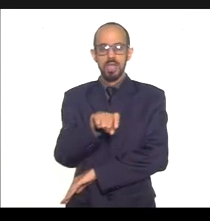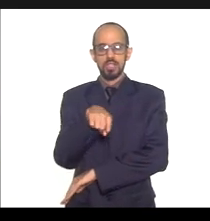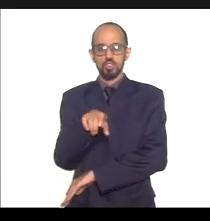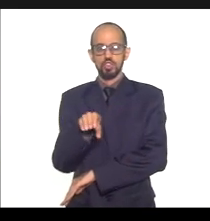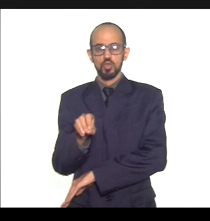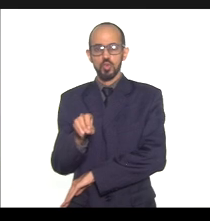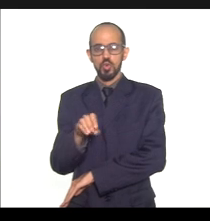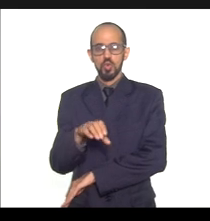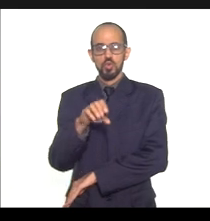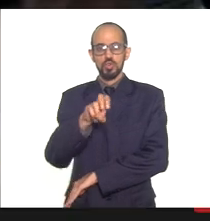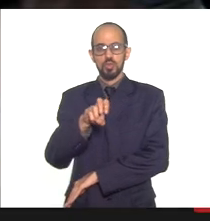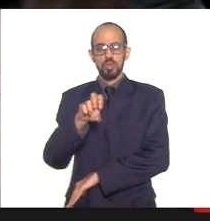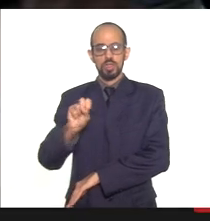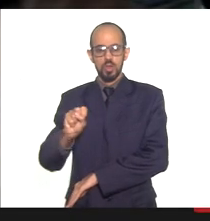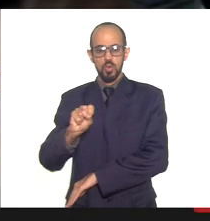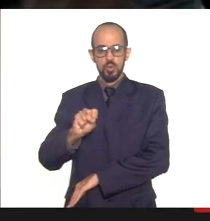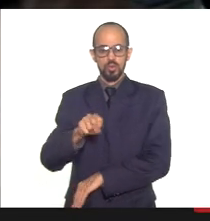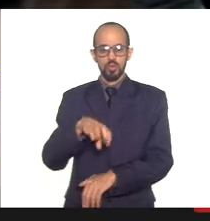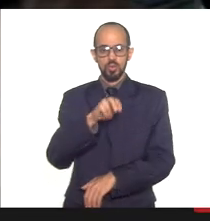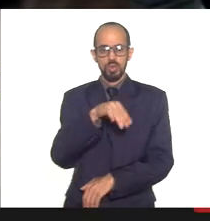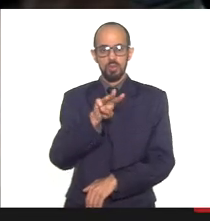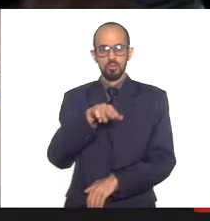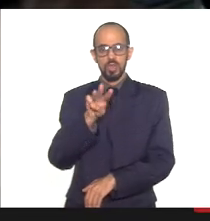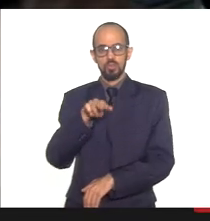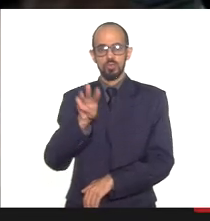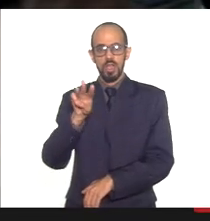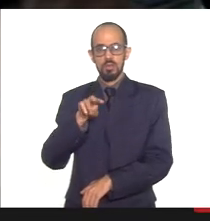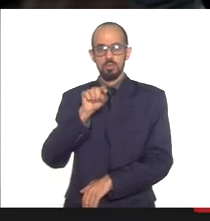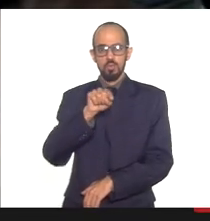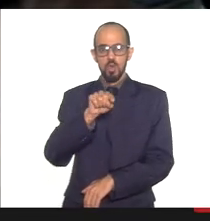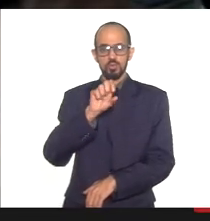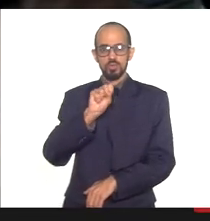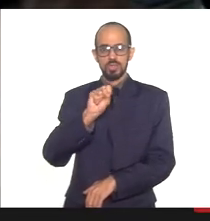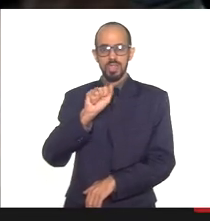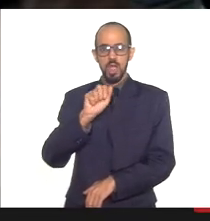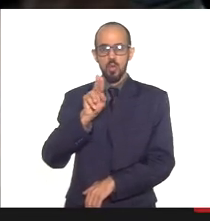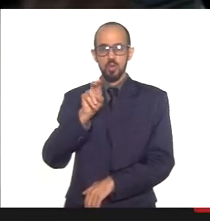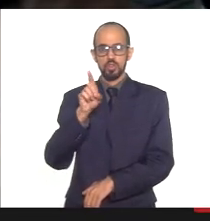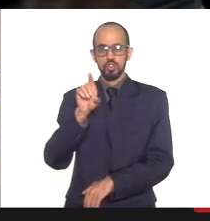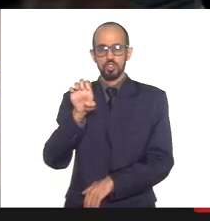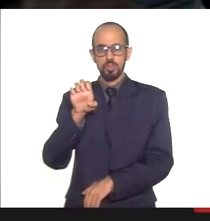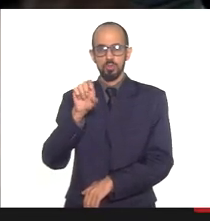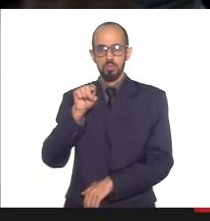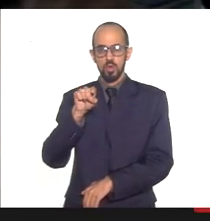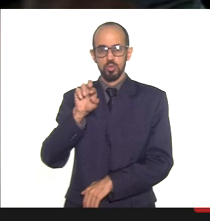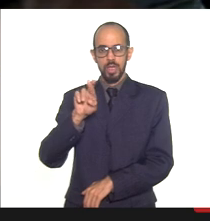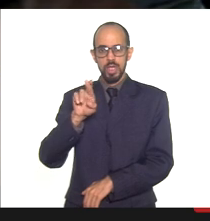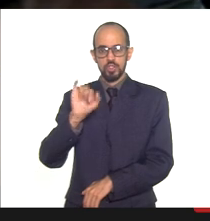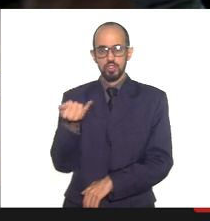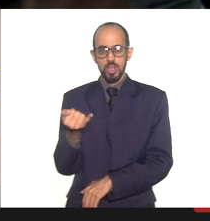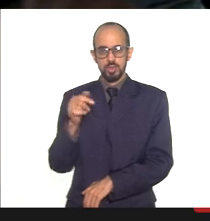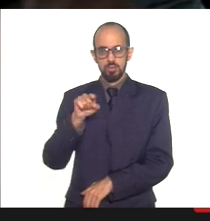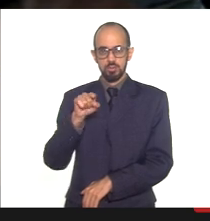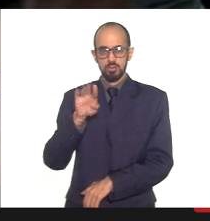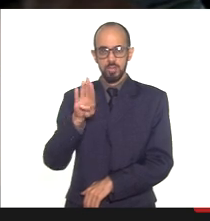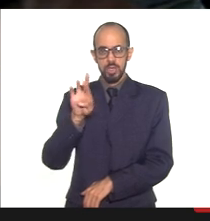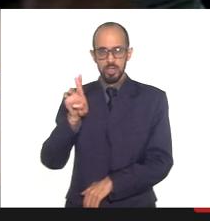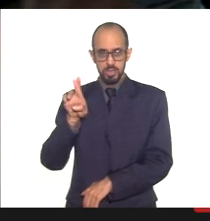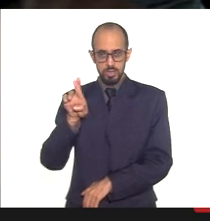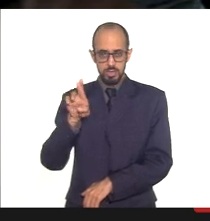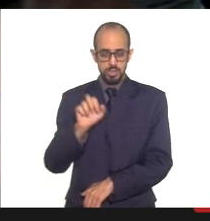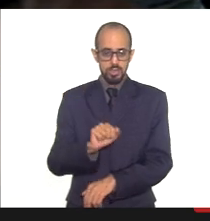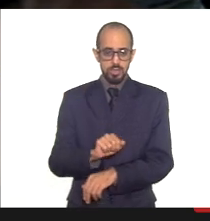conexão saúde, www.saude.rj.gov.br. 8. Importante destacar que o relatório